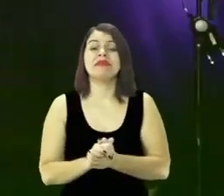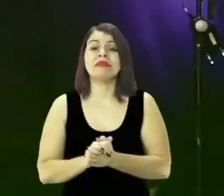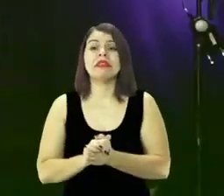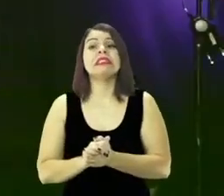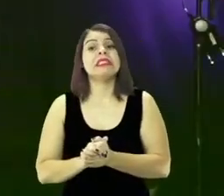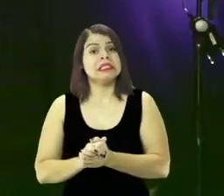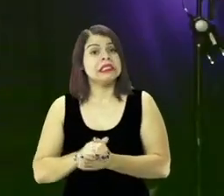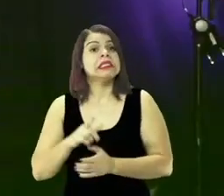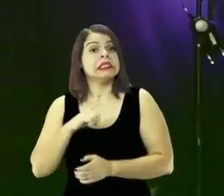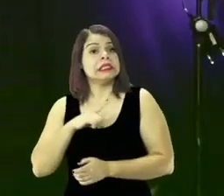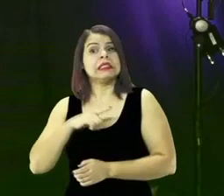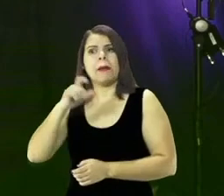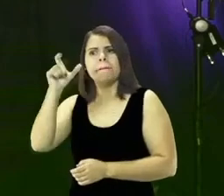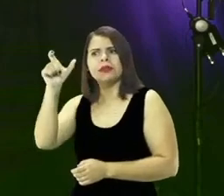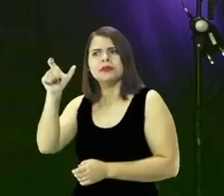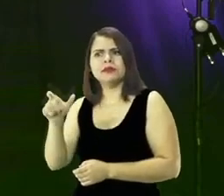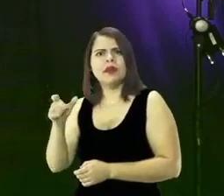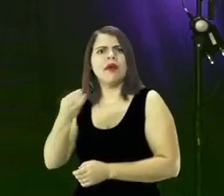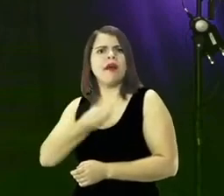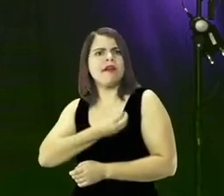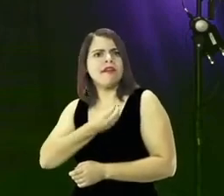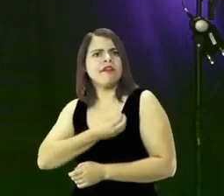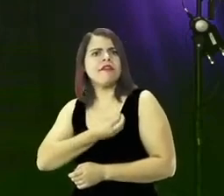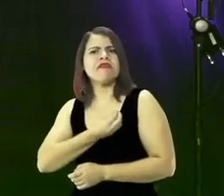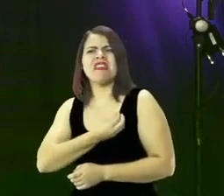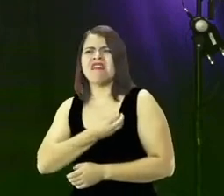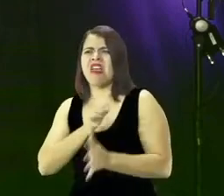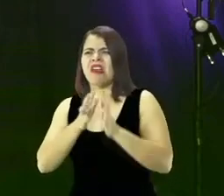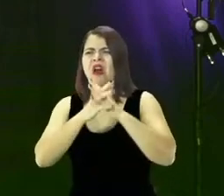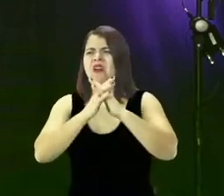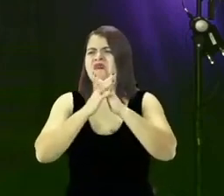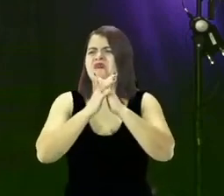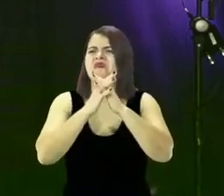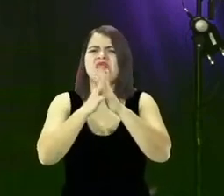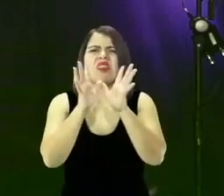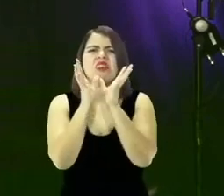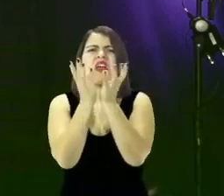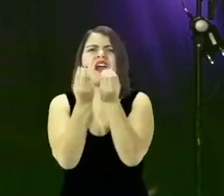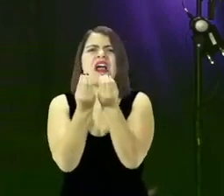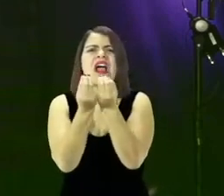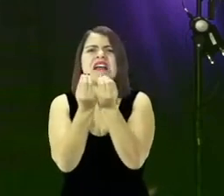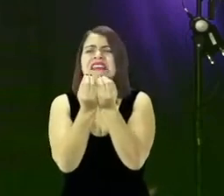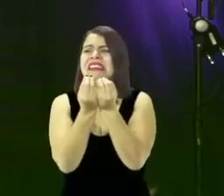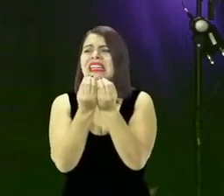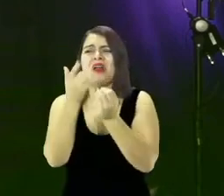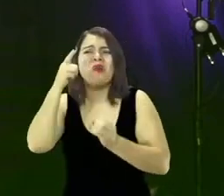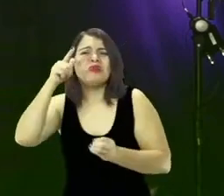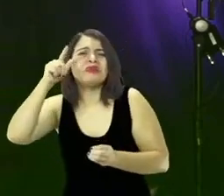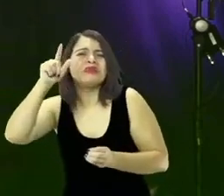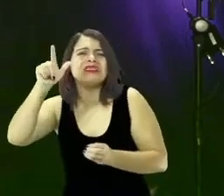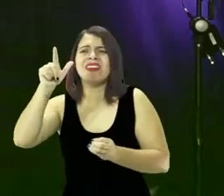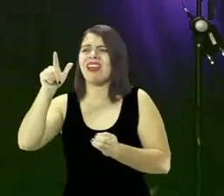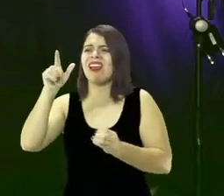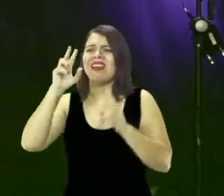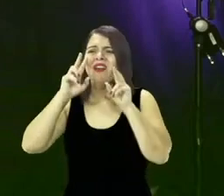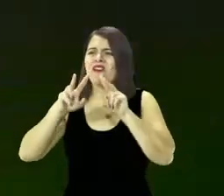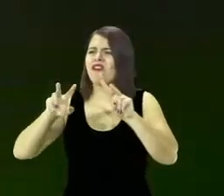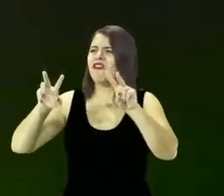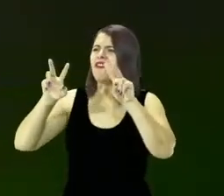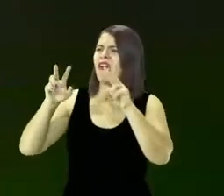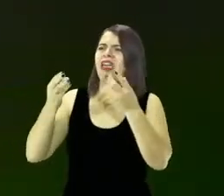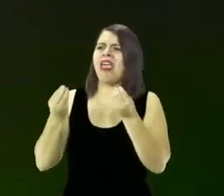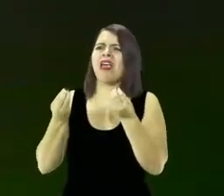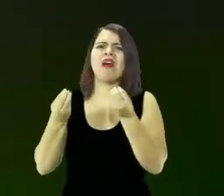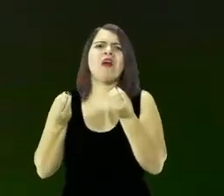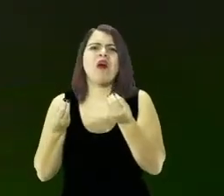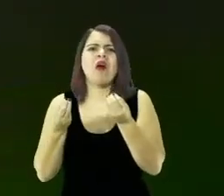que vivem num conflito em casa, elas não conseguem enxergar um universo onde o lar dela pode ter paz, onde ela pode prosperar, onde ela pode